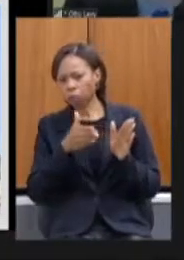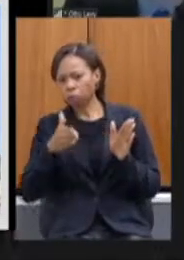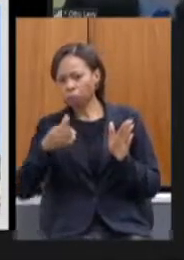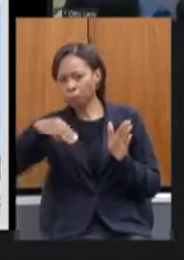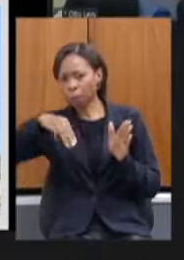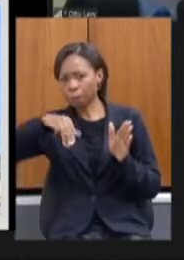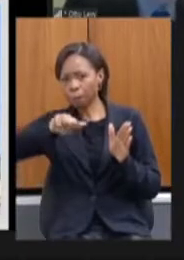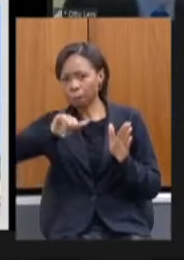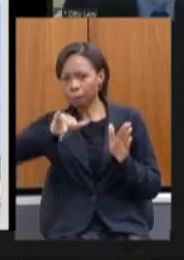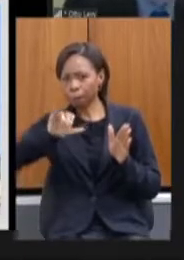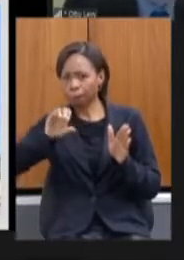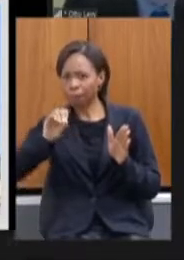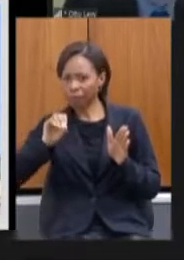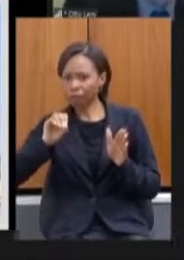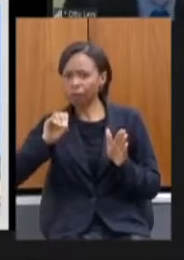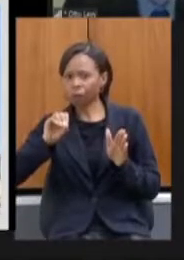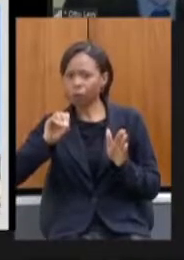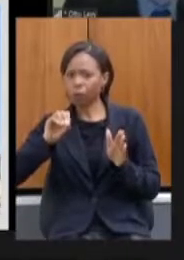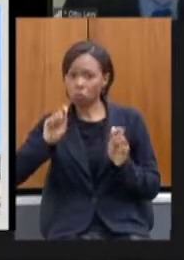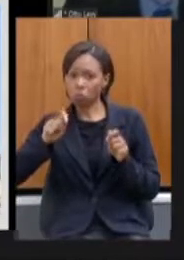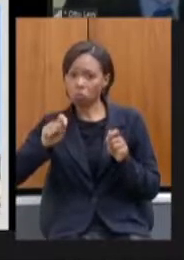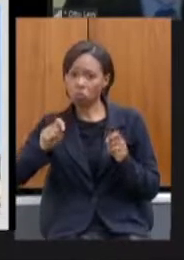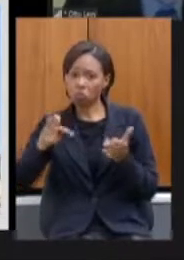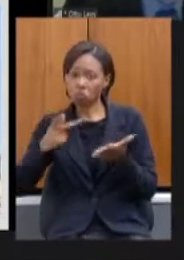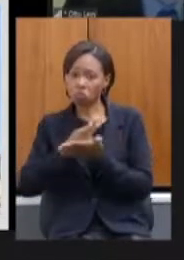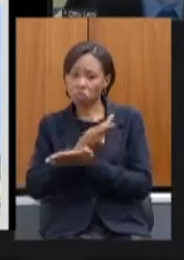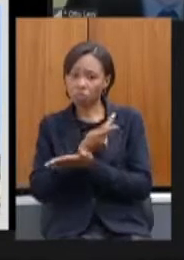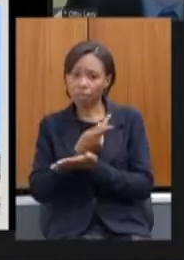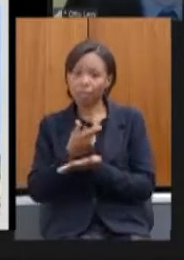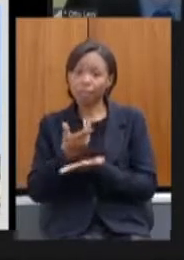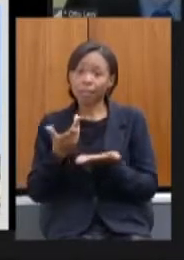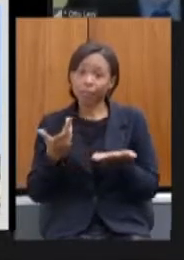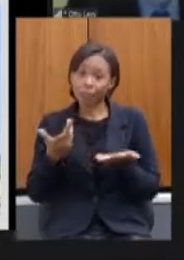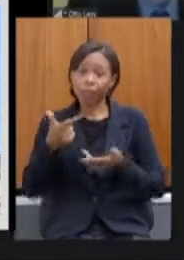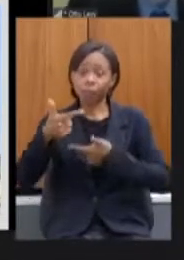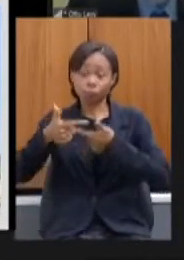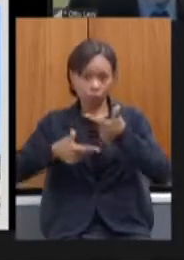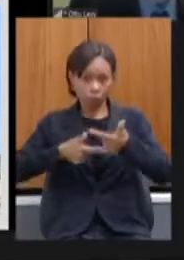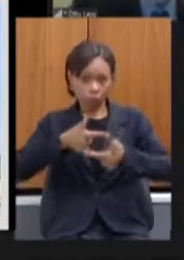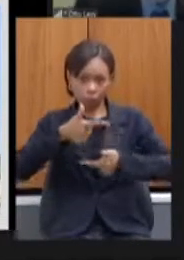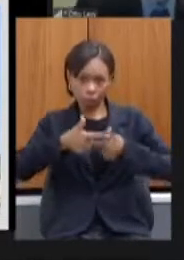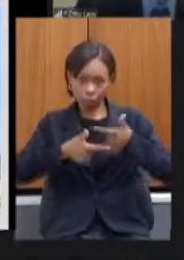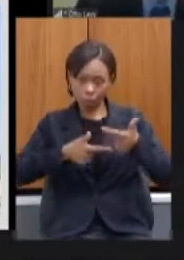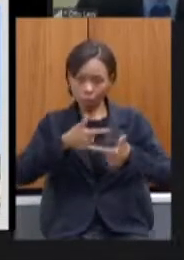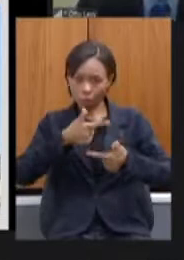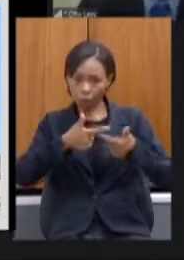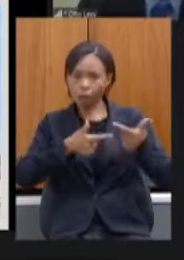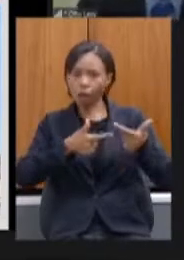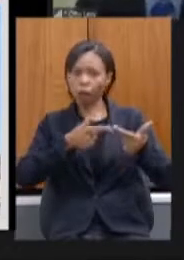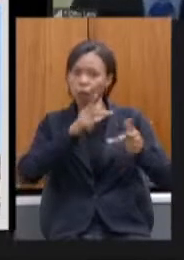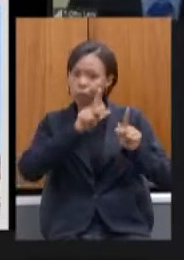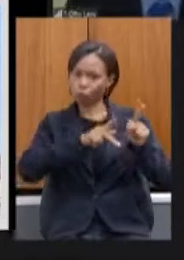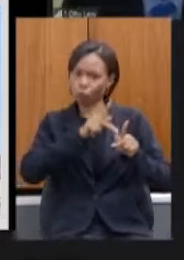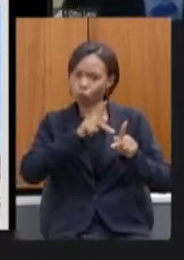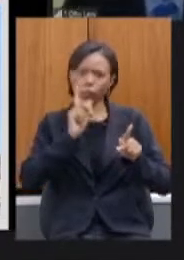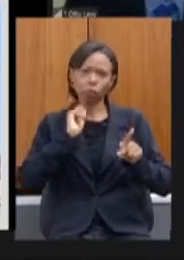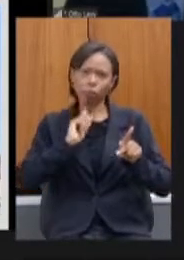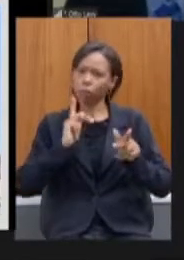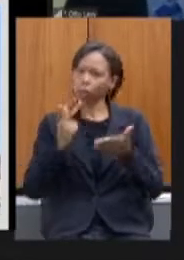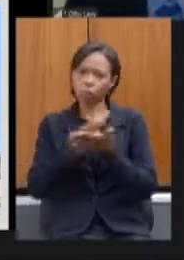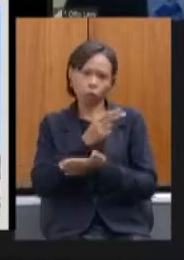graças ao trabalho a colaboração dos mineiros não aconteceu mas existia